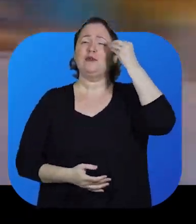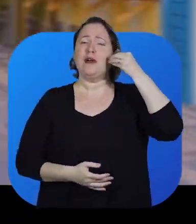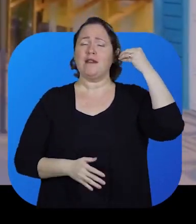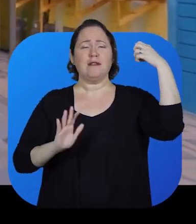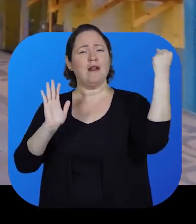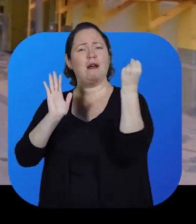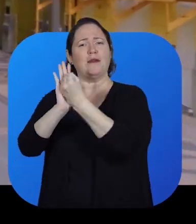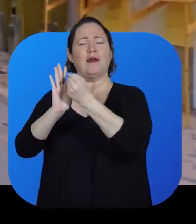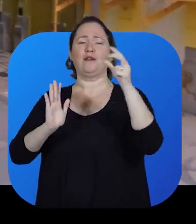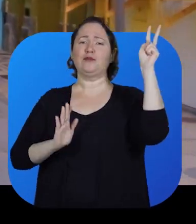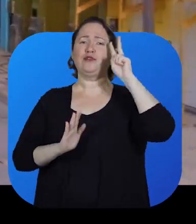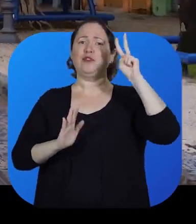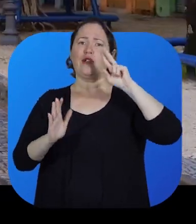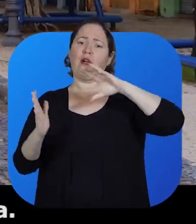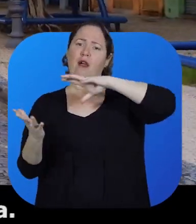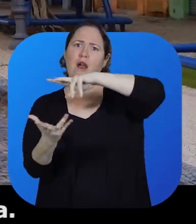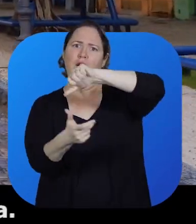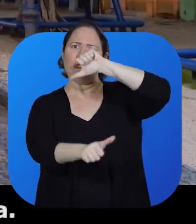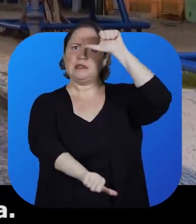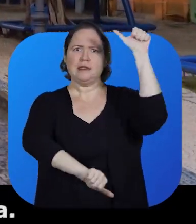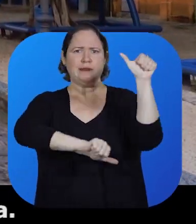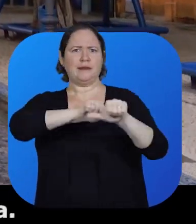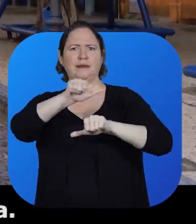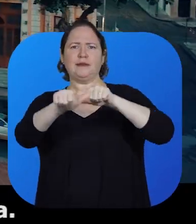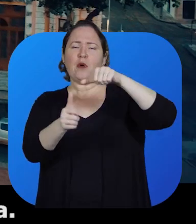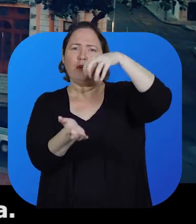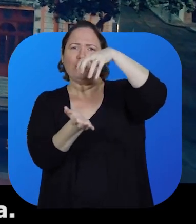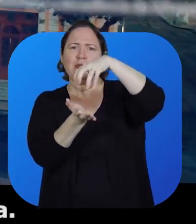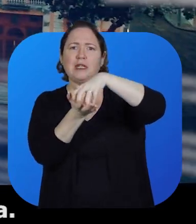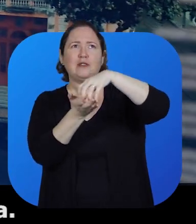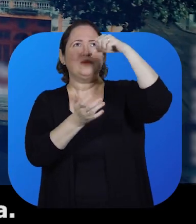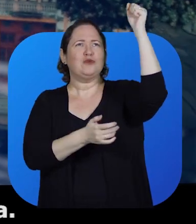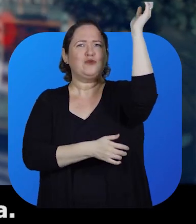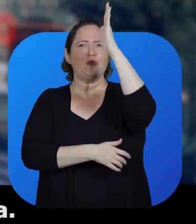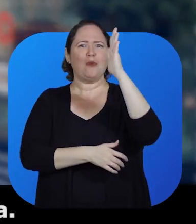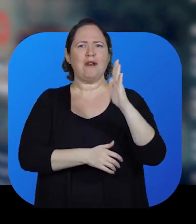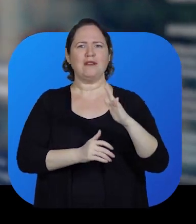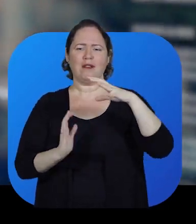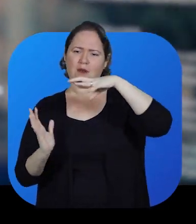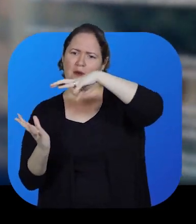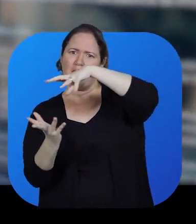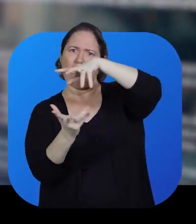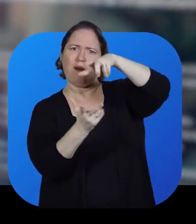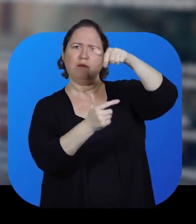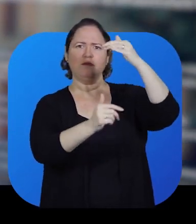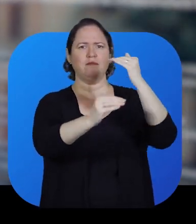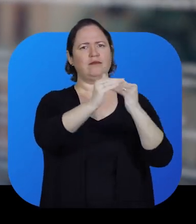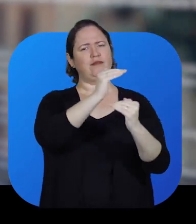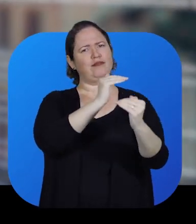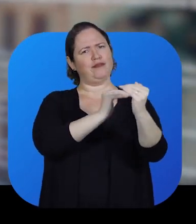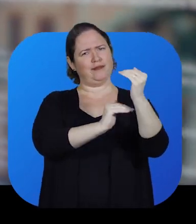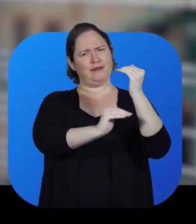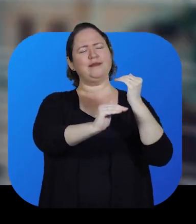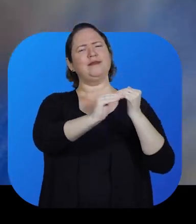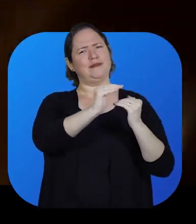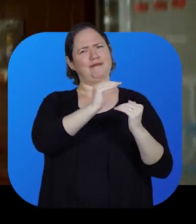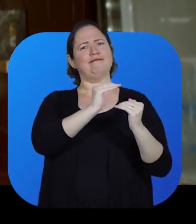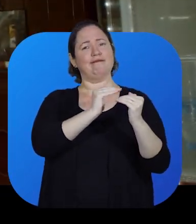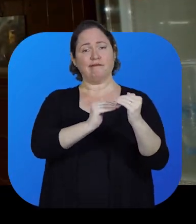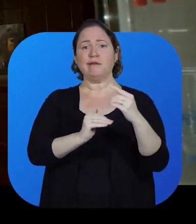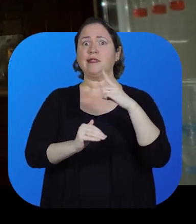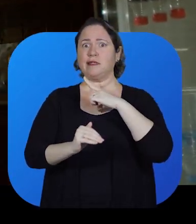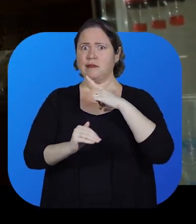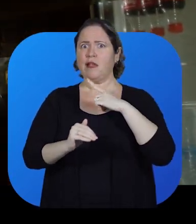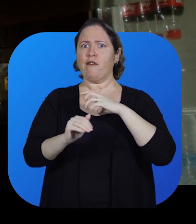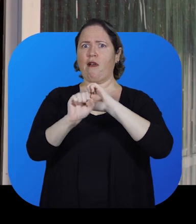Mas com as voltas que o mundo deu, os centros das cidades foram perdendo força. No Brasil e ao redor do globo. E